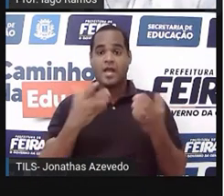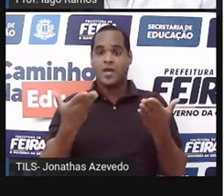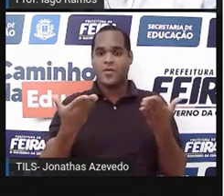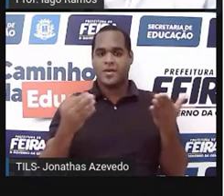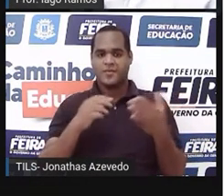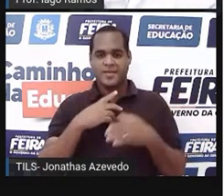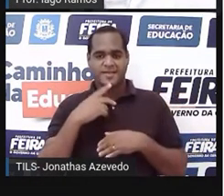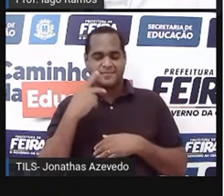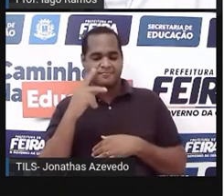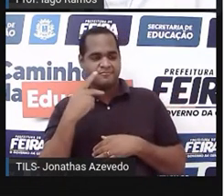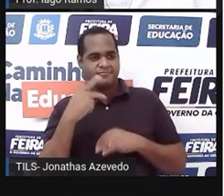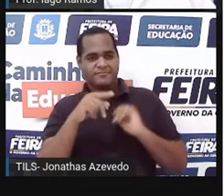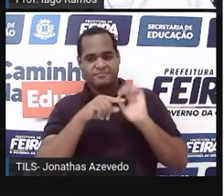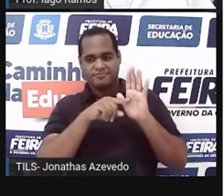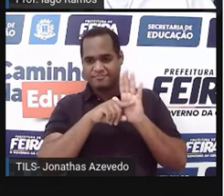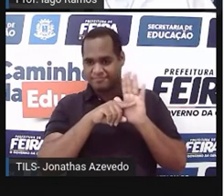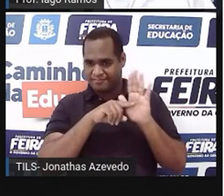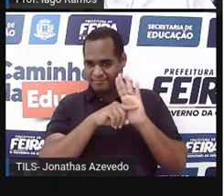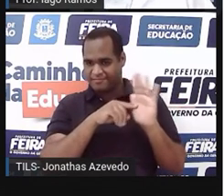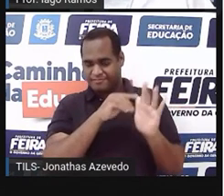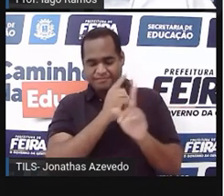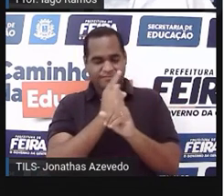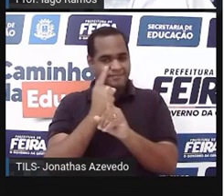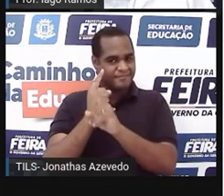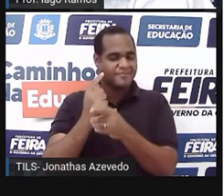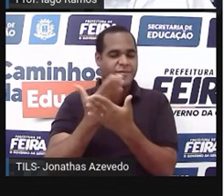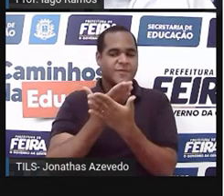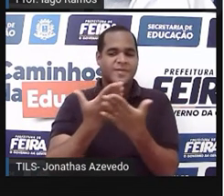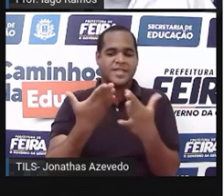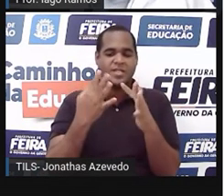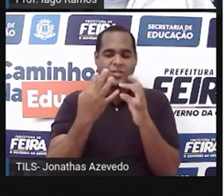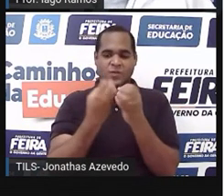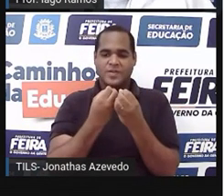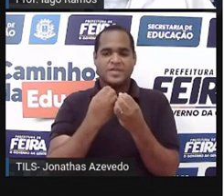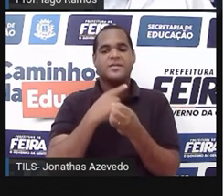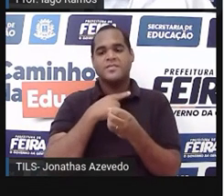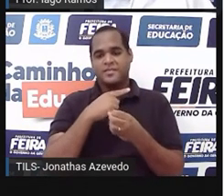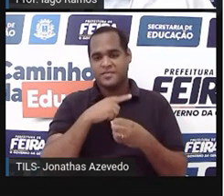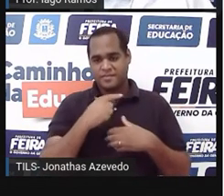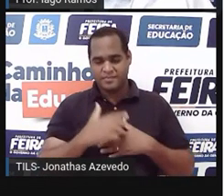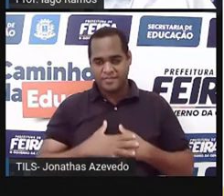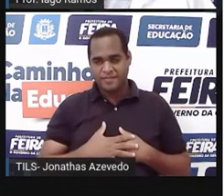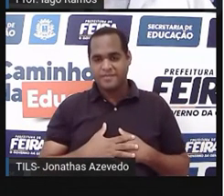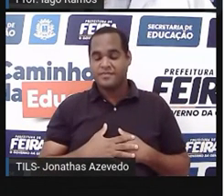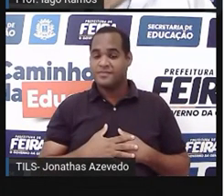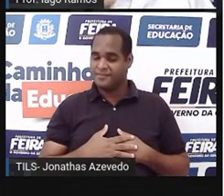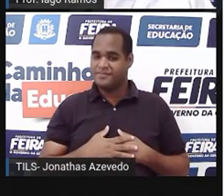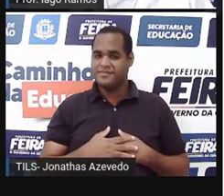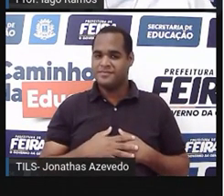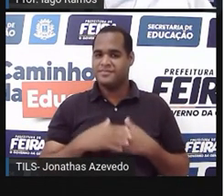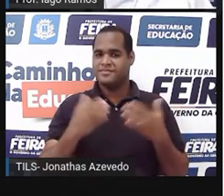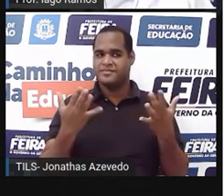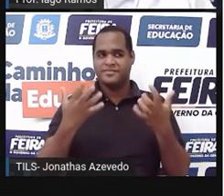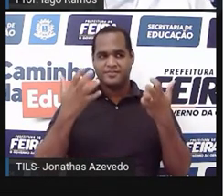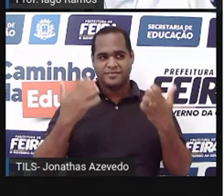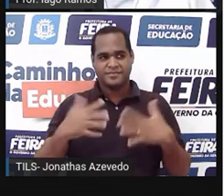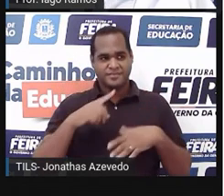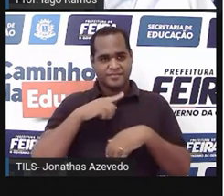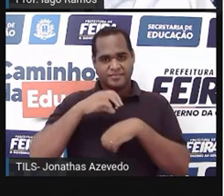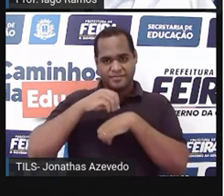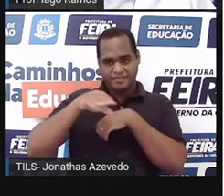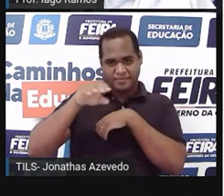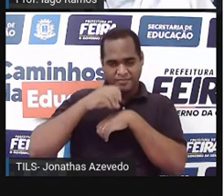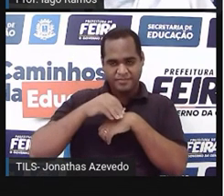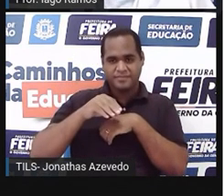avaliar tudo o que você viu nessa aula aqui, tá bom? E para isso eu deixo como recomendação